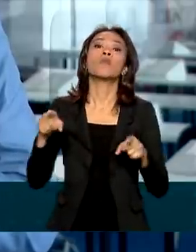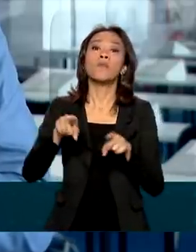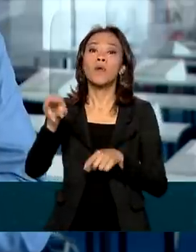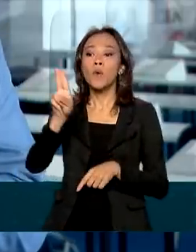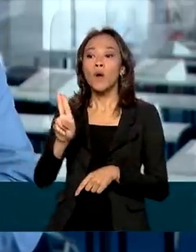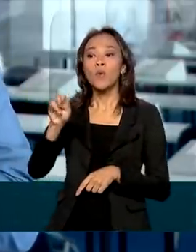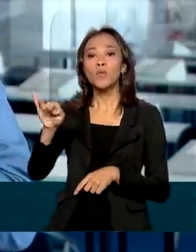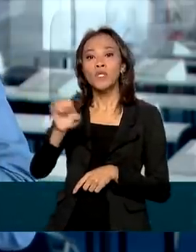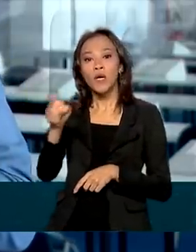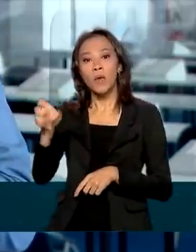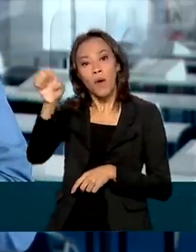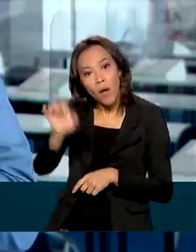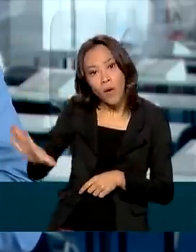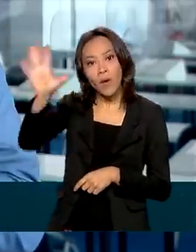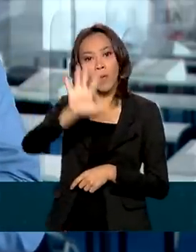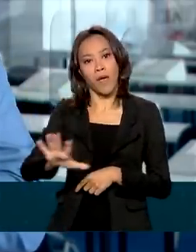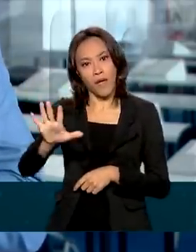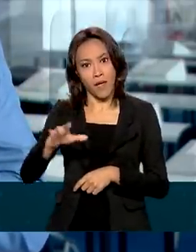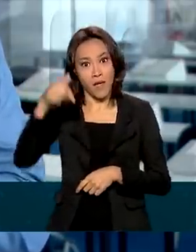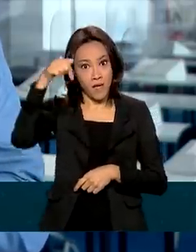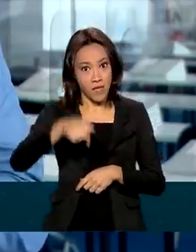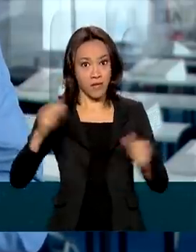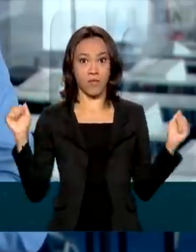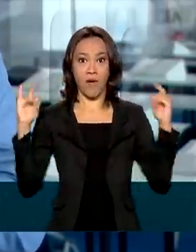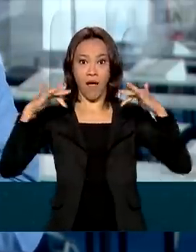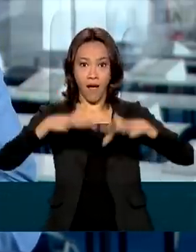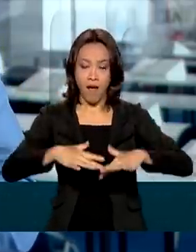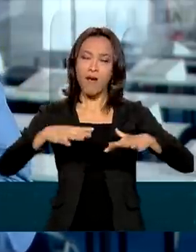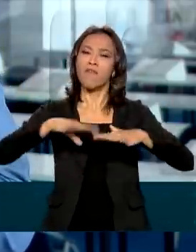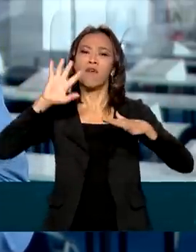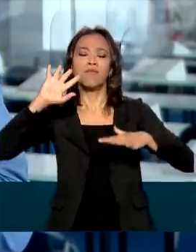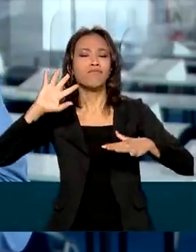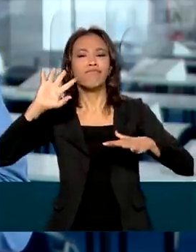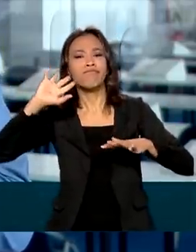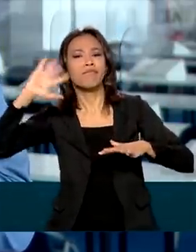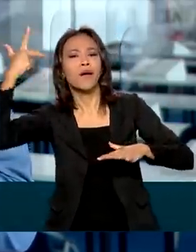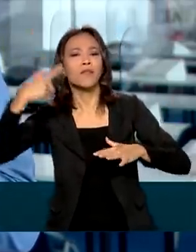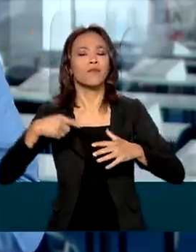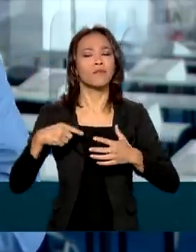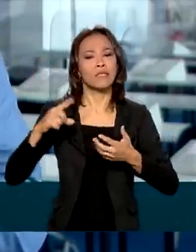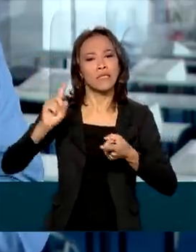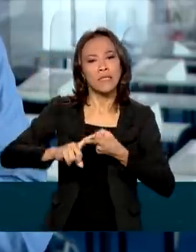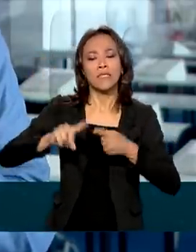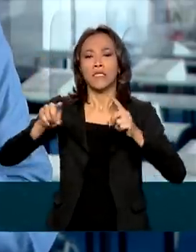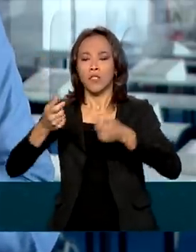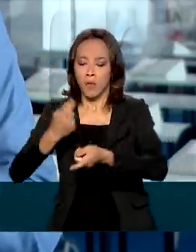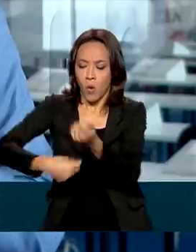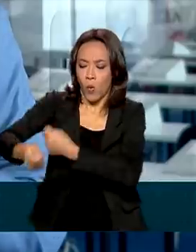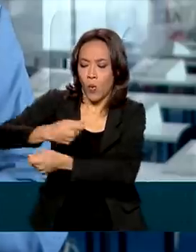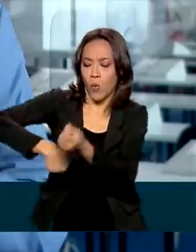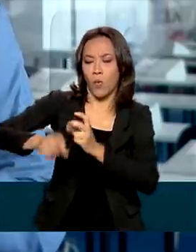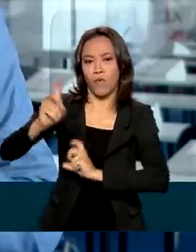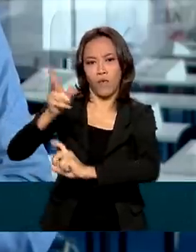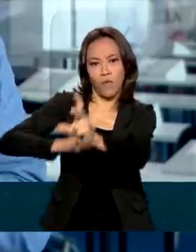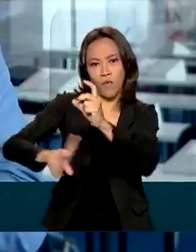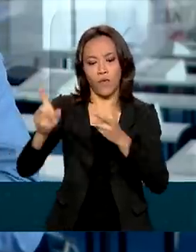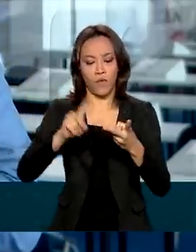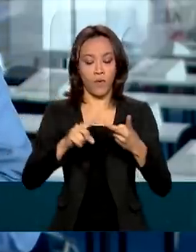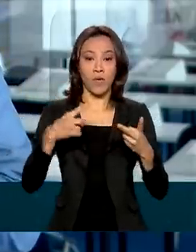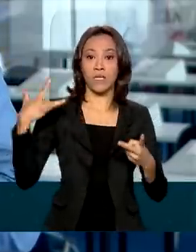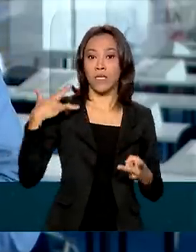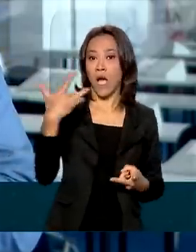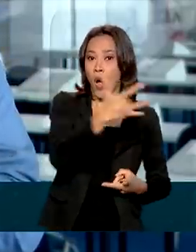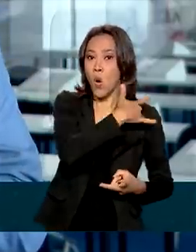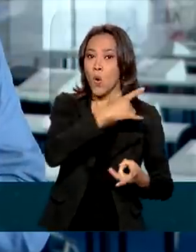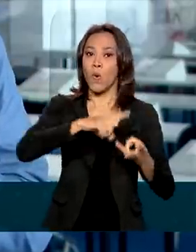nações. E esse ano eles vão deliberar muito mais do que só economia. Vão falar de comércio exterior, vão falar de saúde pública, pandemia,